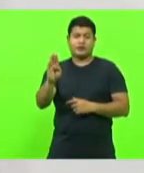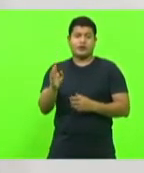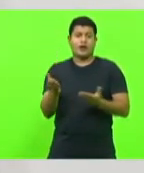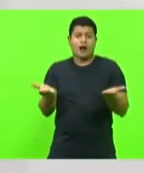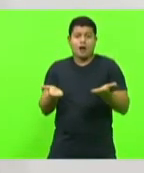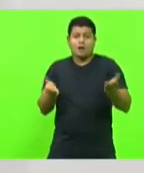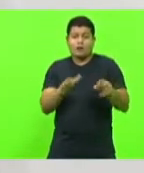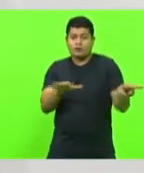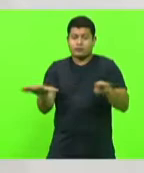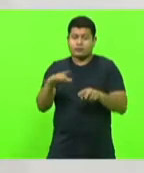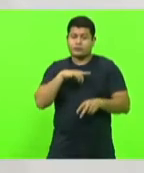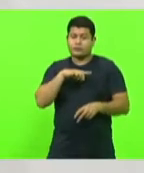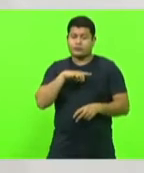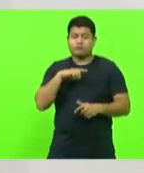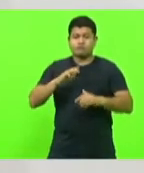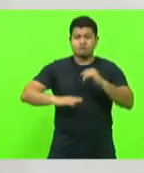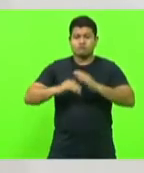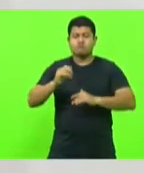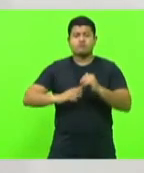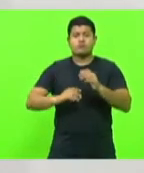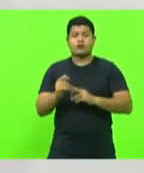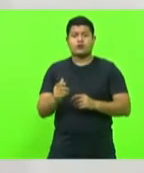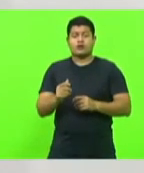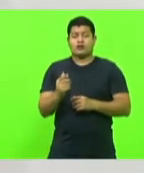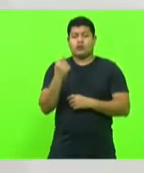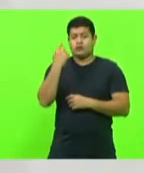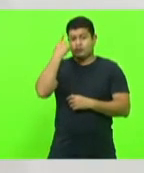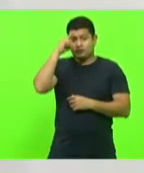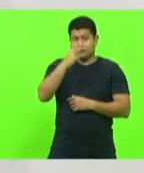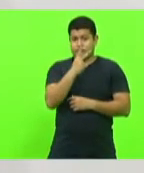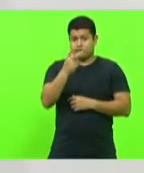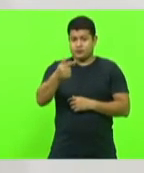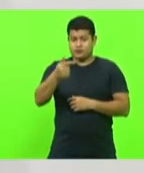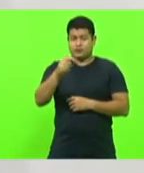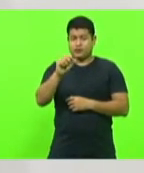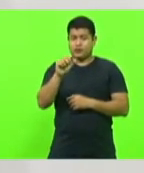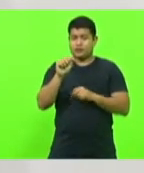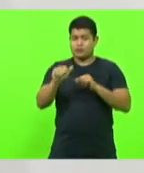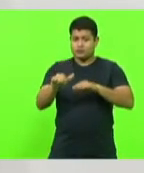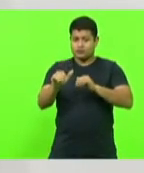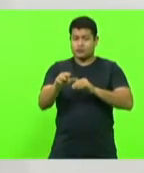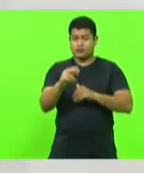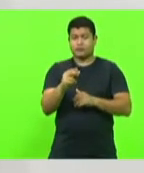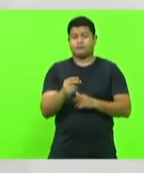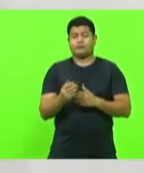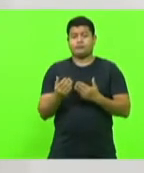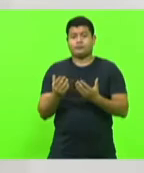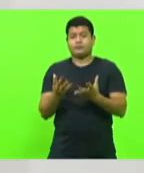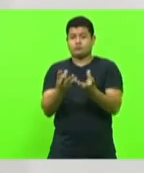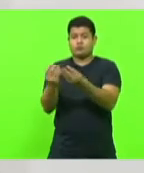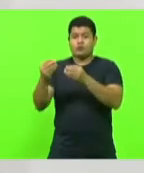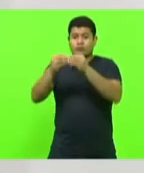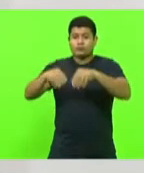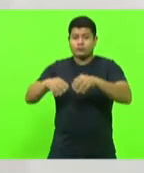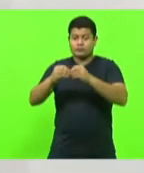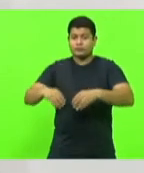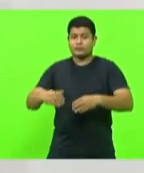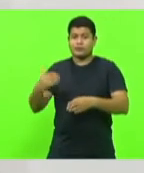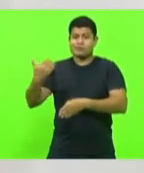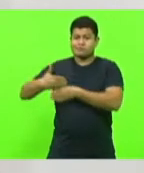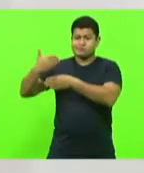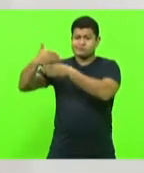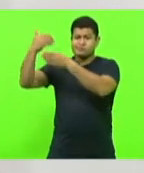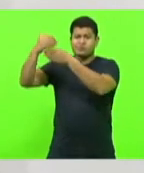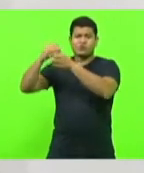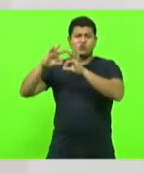semana. Na última segunda-feira, dia 27 de setembro, atingidos e atingidas por barragens de todo o